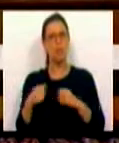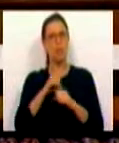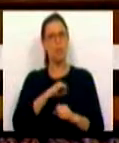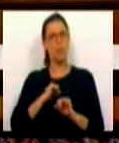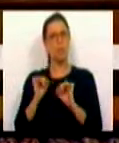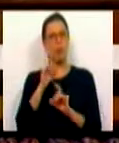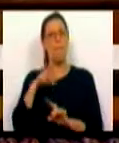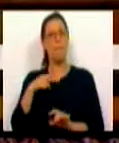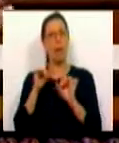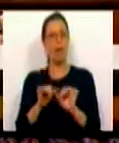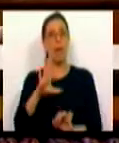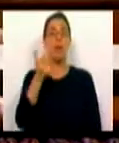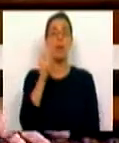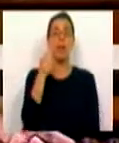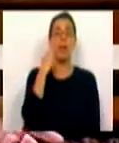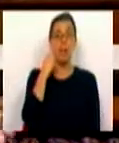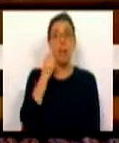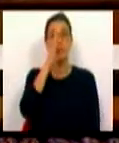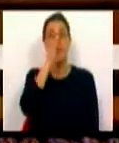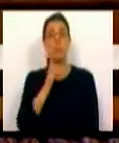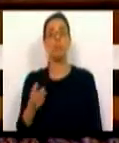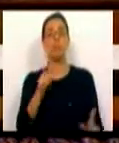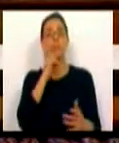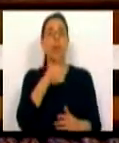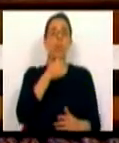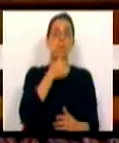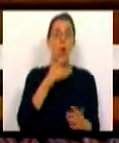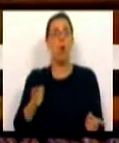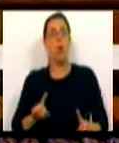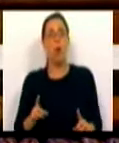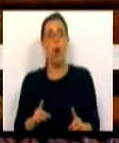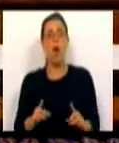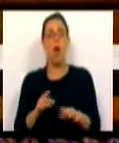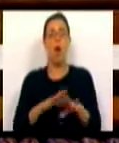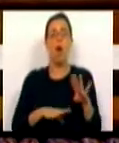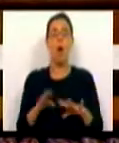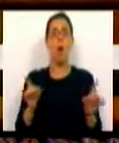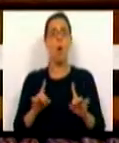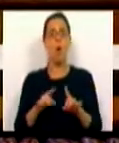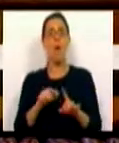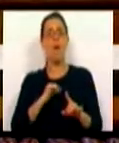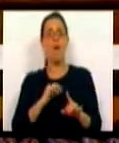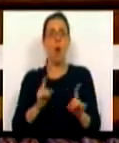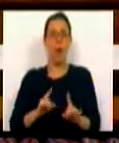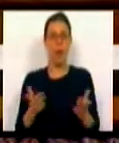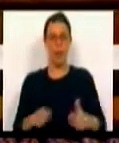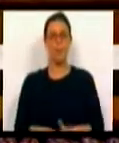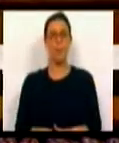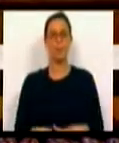propriedade desse património. Ao fim de 15 anos, o Estado poderá decidir ou não se exerce o uso campeão.